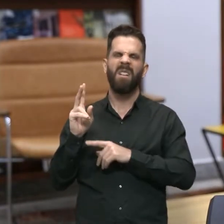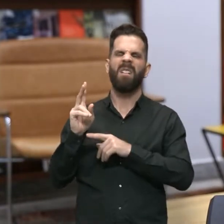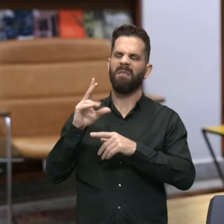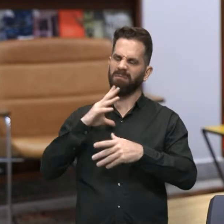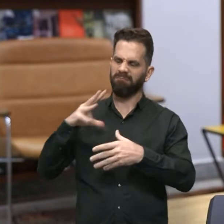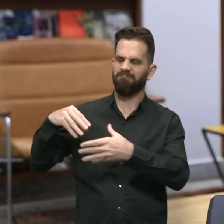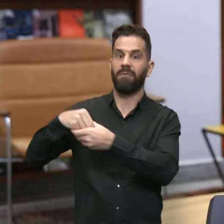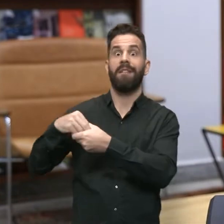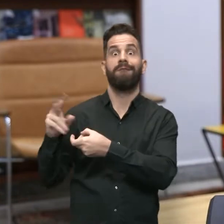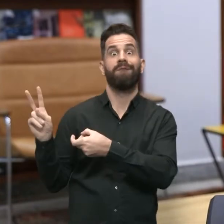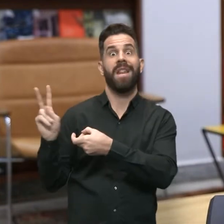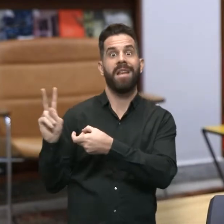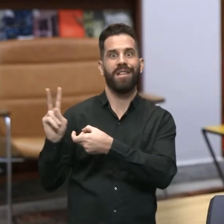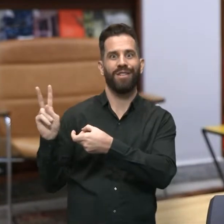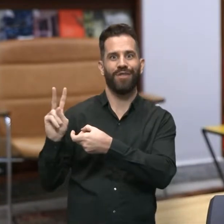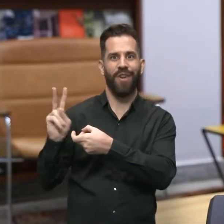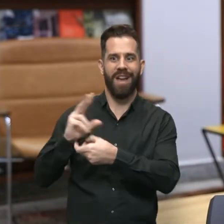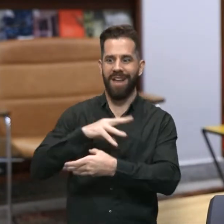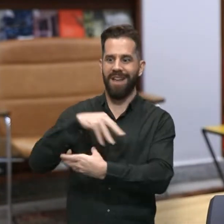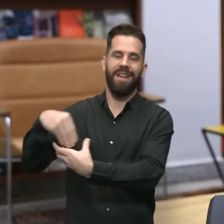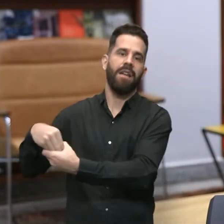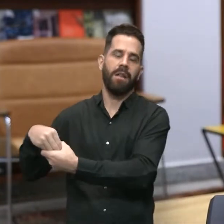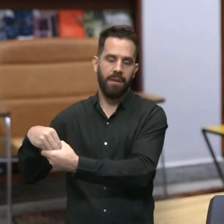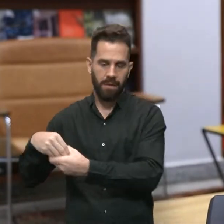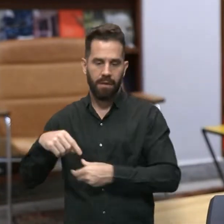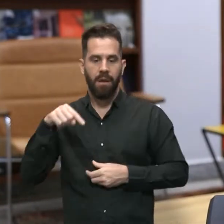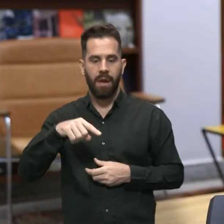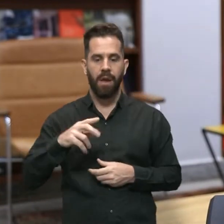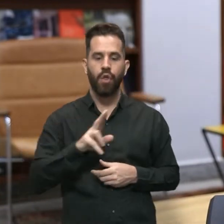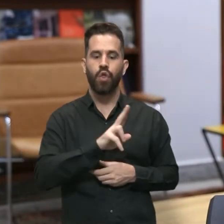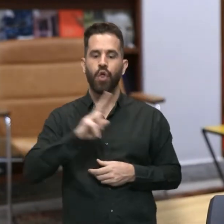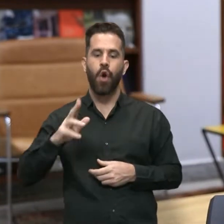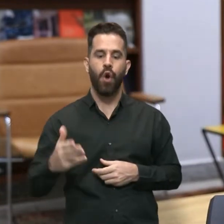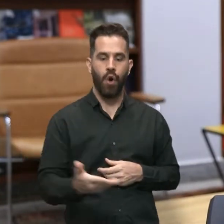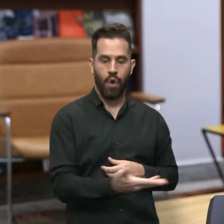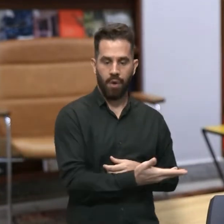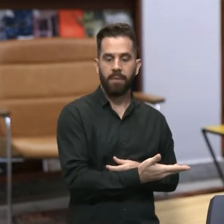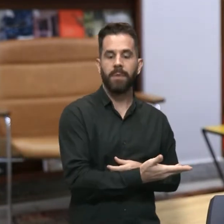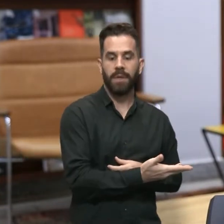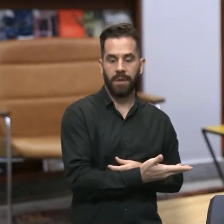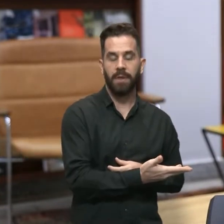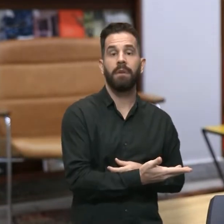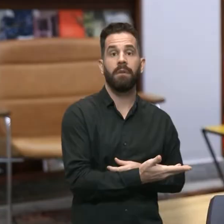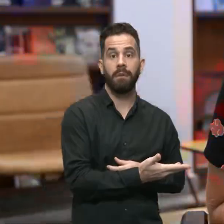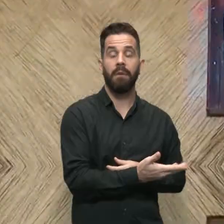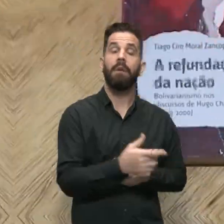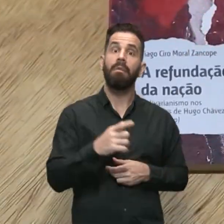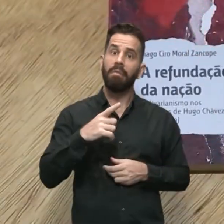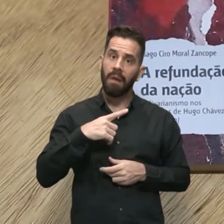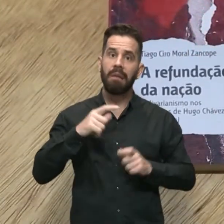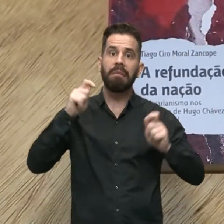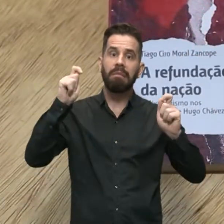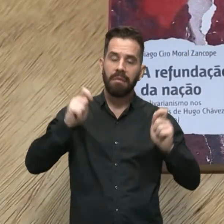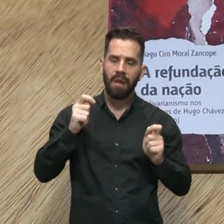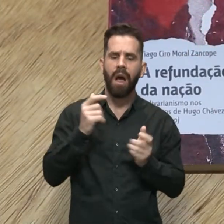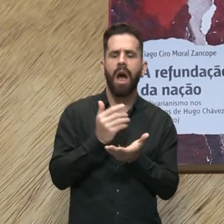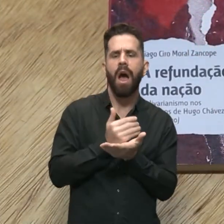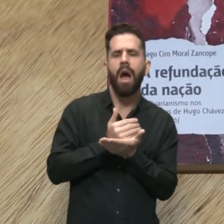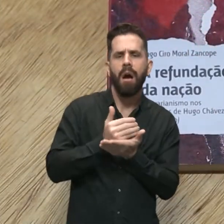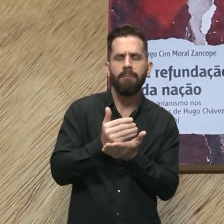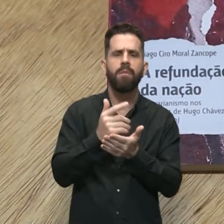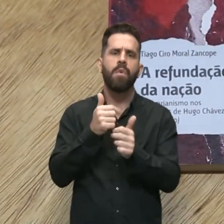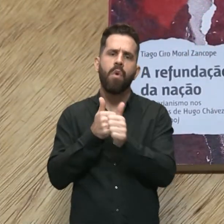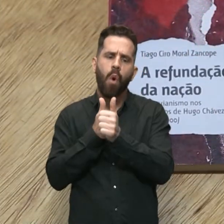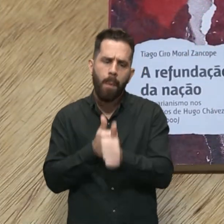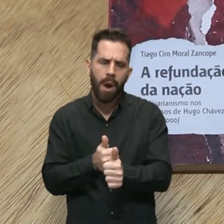Em A Refundação da Nação, Bolivarianismo nos discursos de Hugo Chávez, você pode acompanhar como o